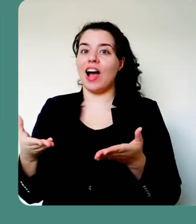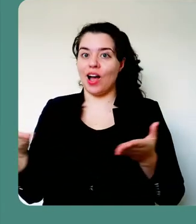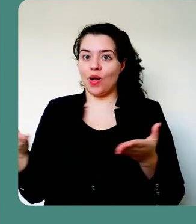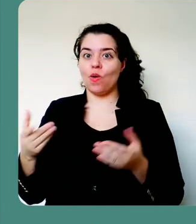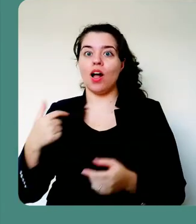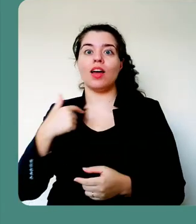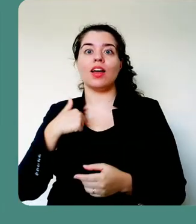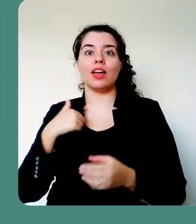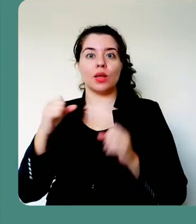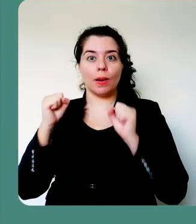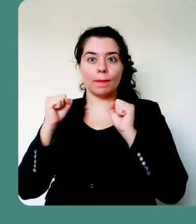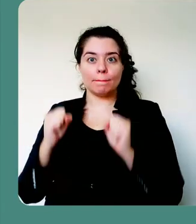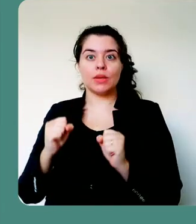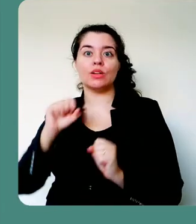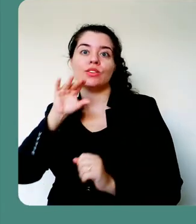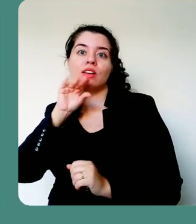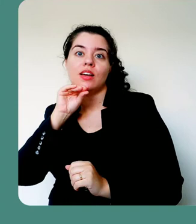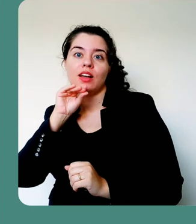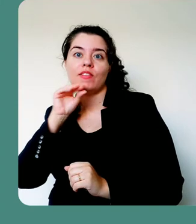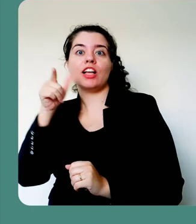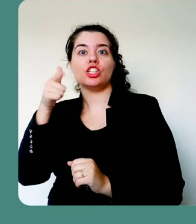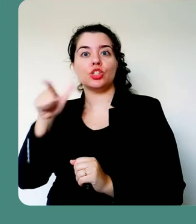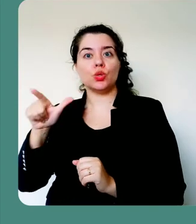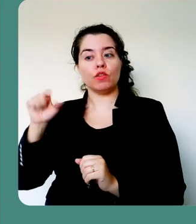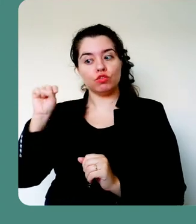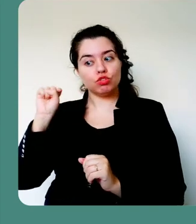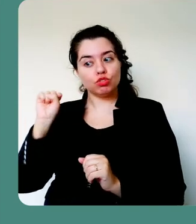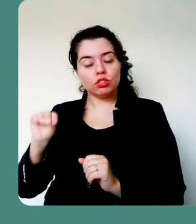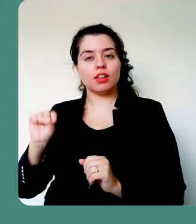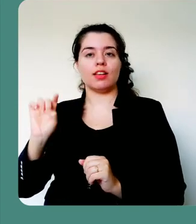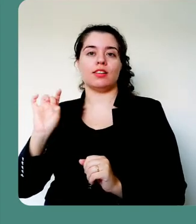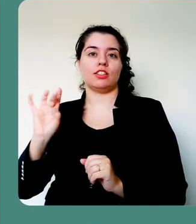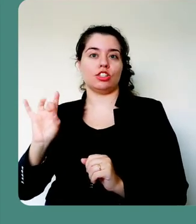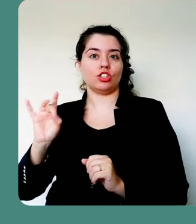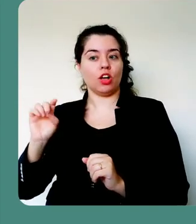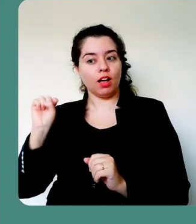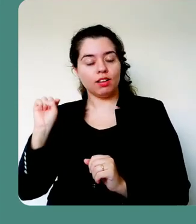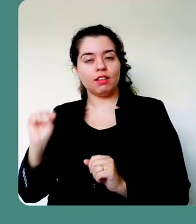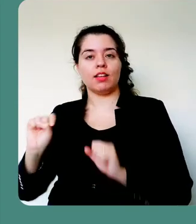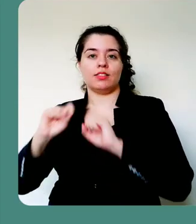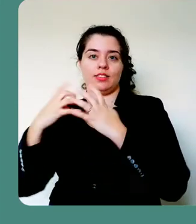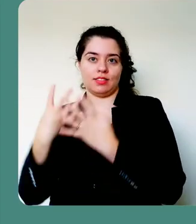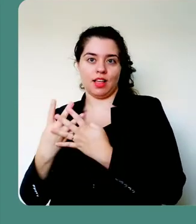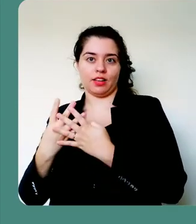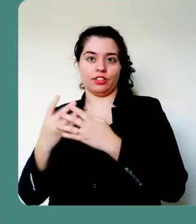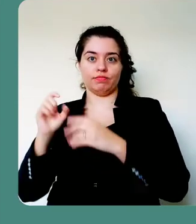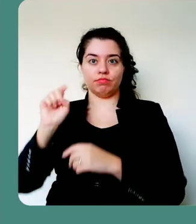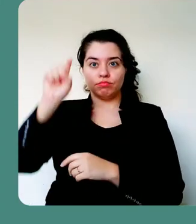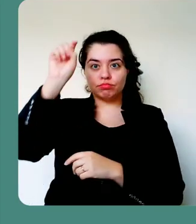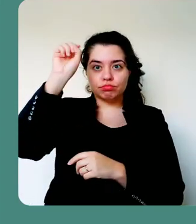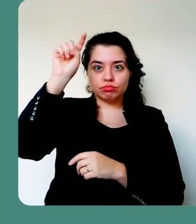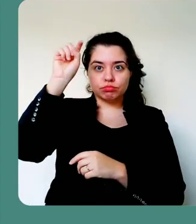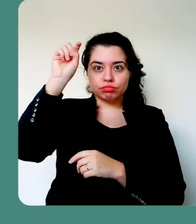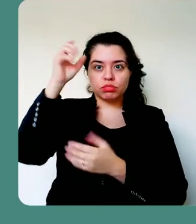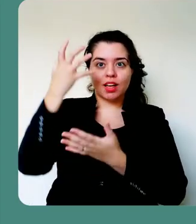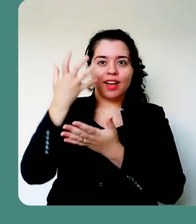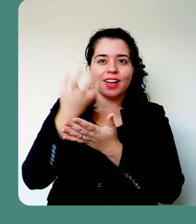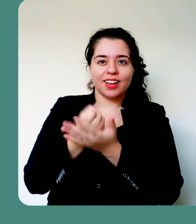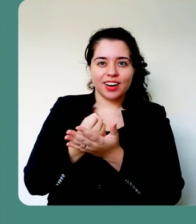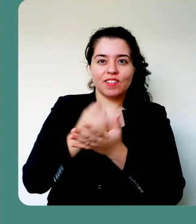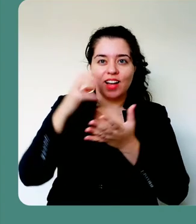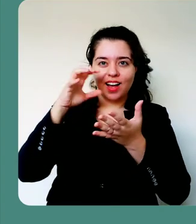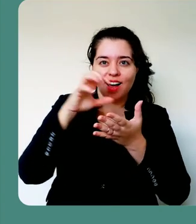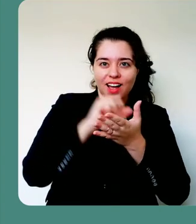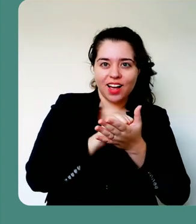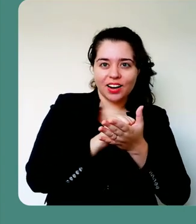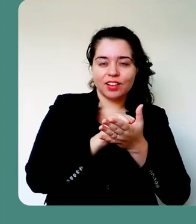novamente a esse slide. Venho de novo aqui na opção gravar a apresentação de slides, só que agora eu vou vir